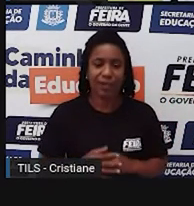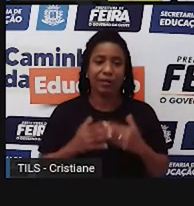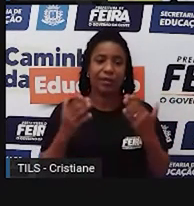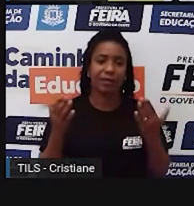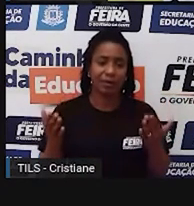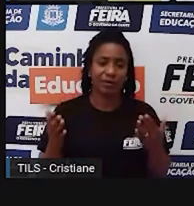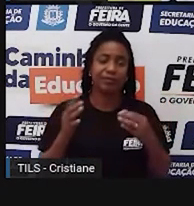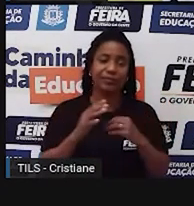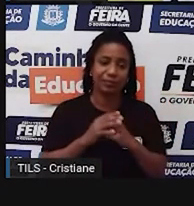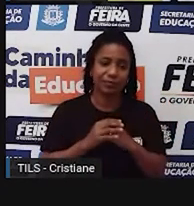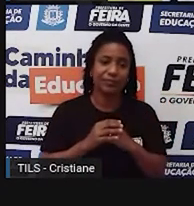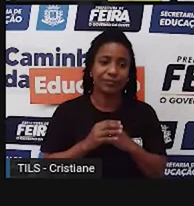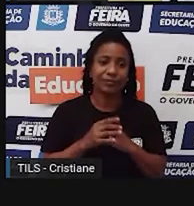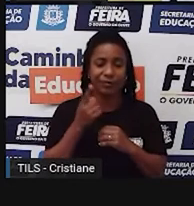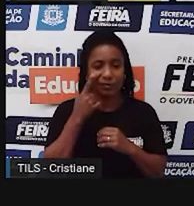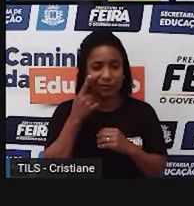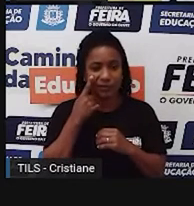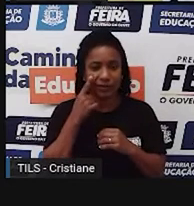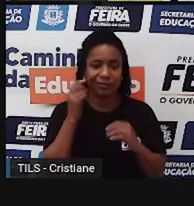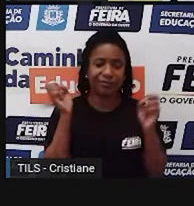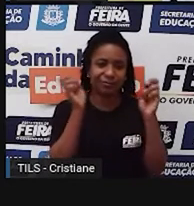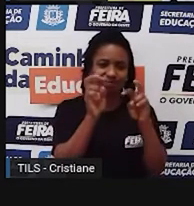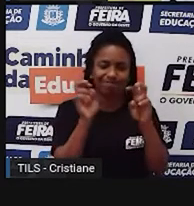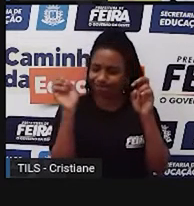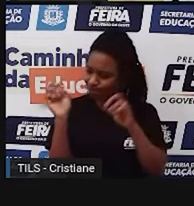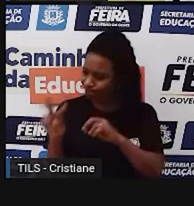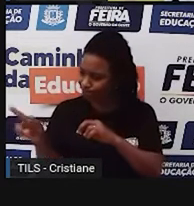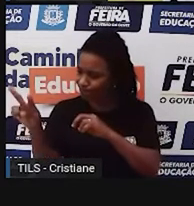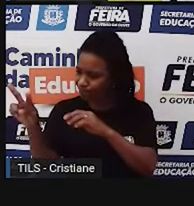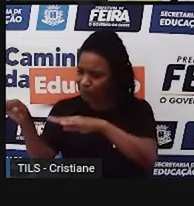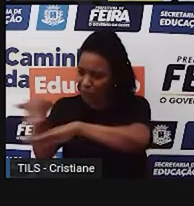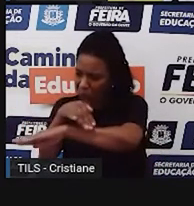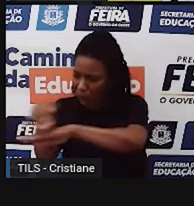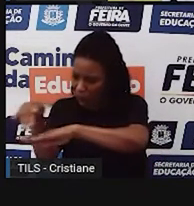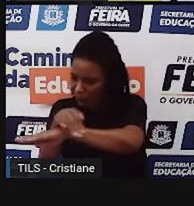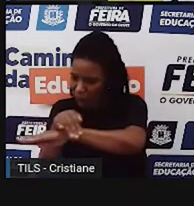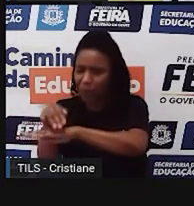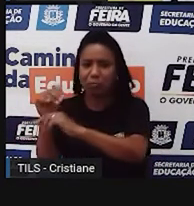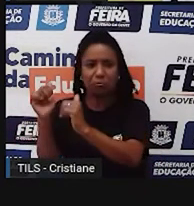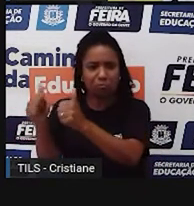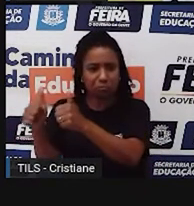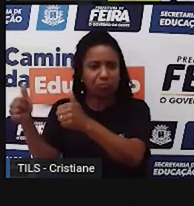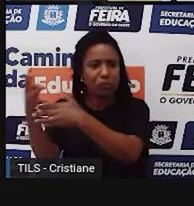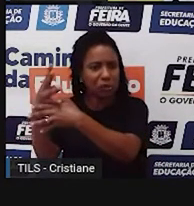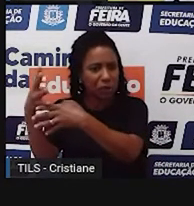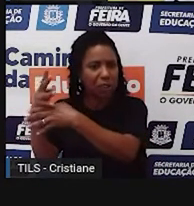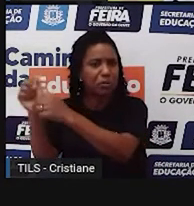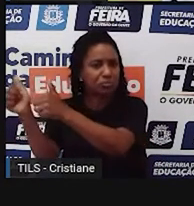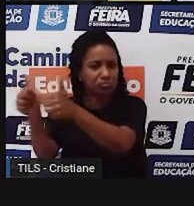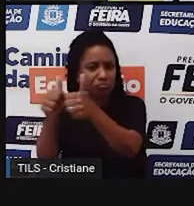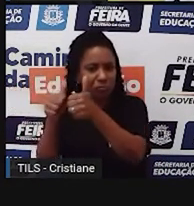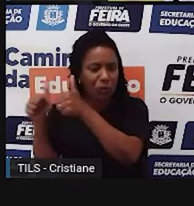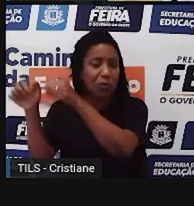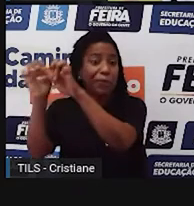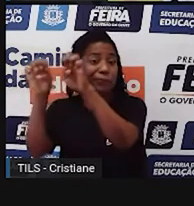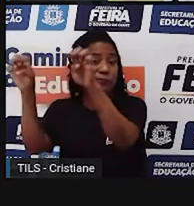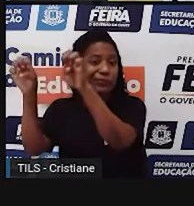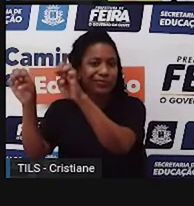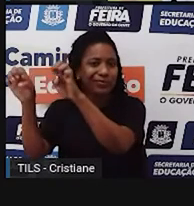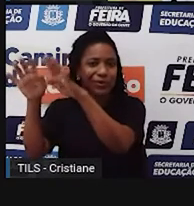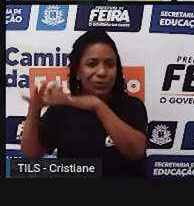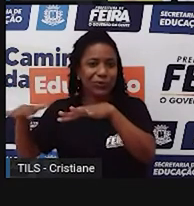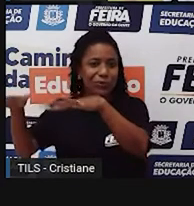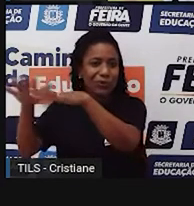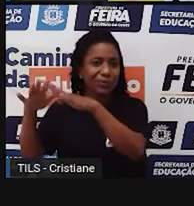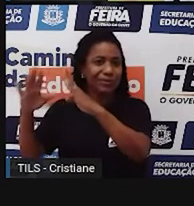E aí, consequentemente, as construções, as ruas, a infraestrutura, a própria ideia de construção